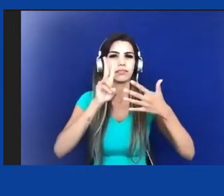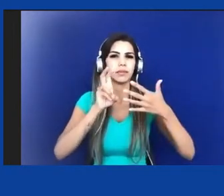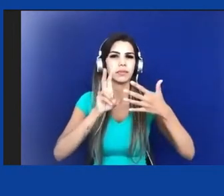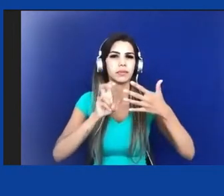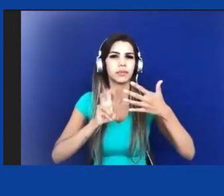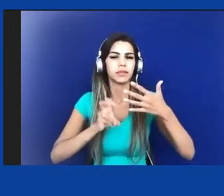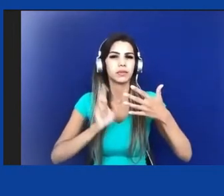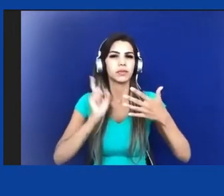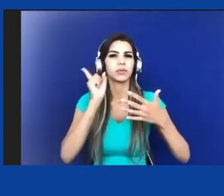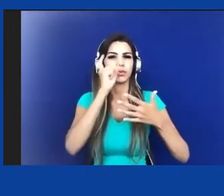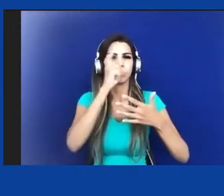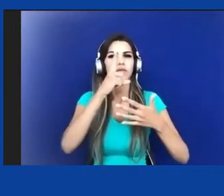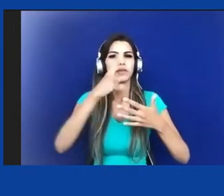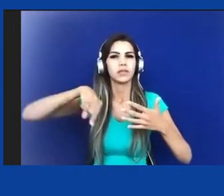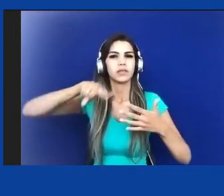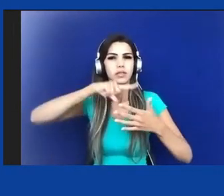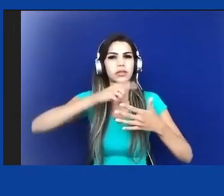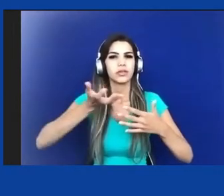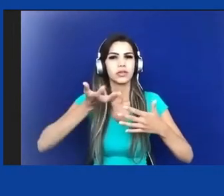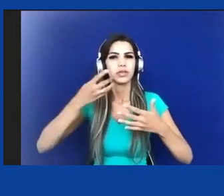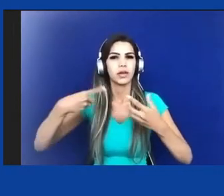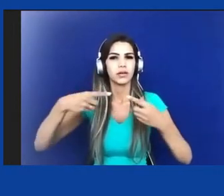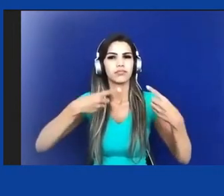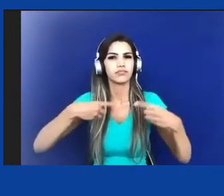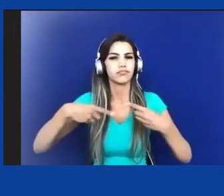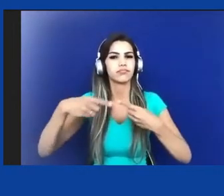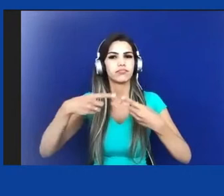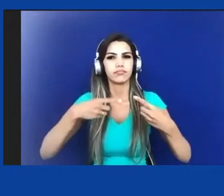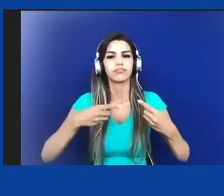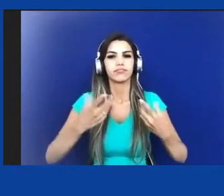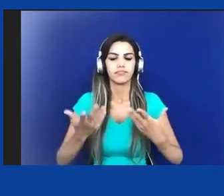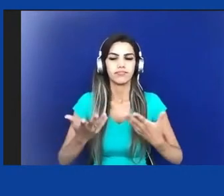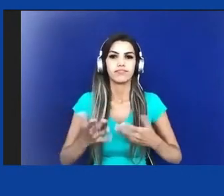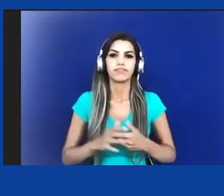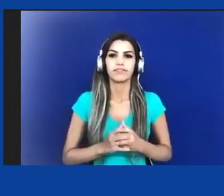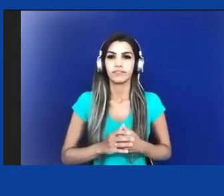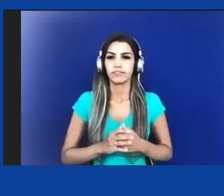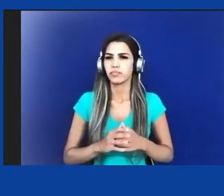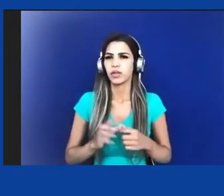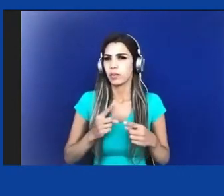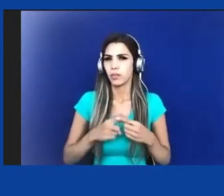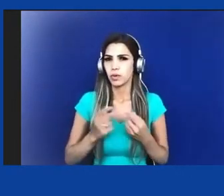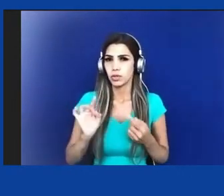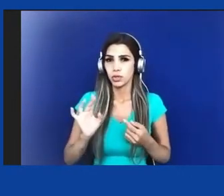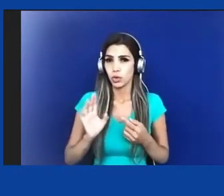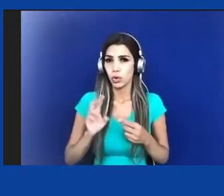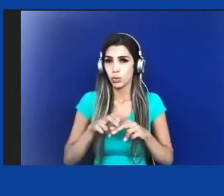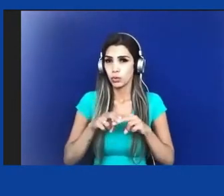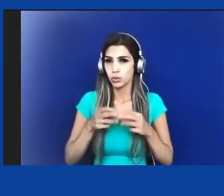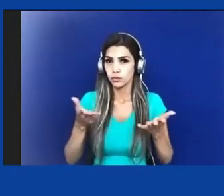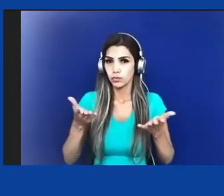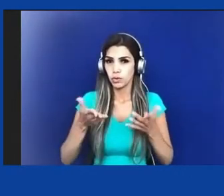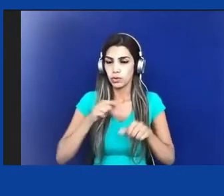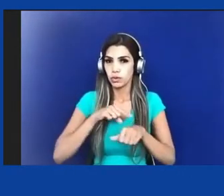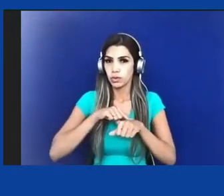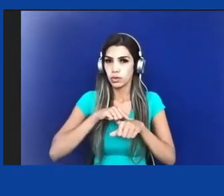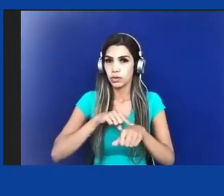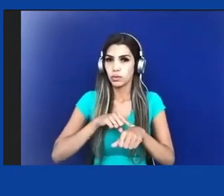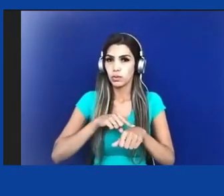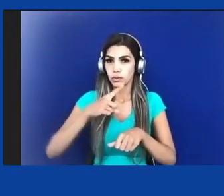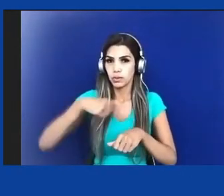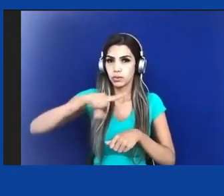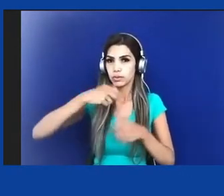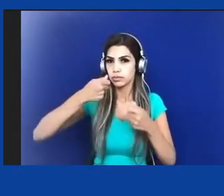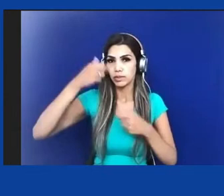apenas porque o momento atual exige que nós façamos perguntas difíceis,